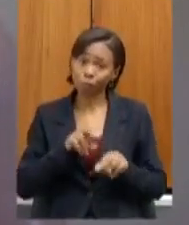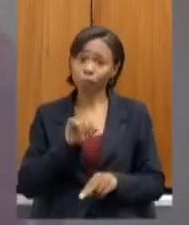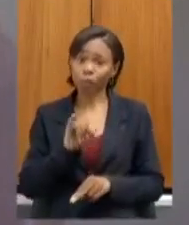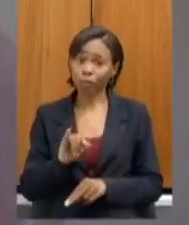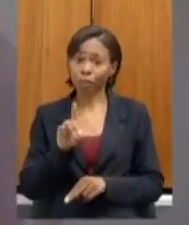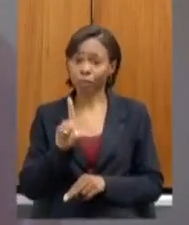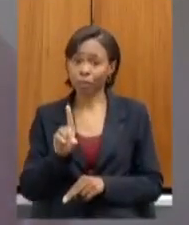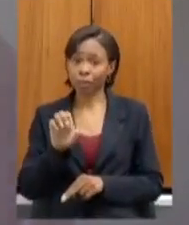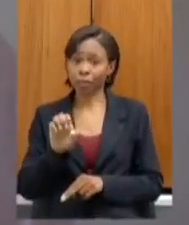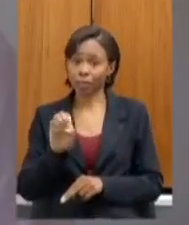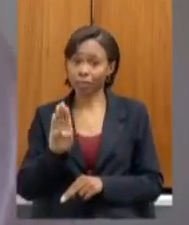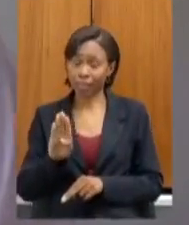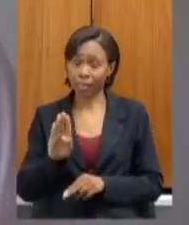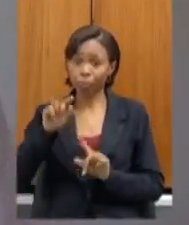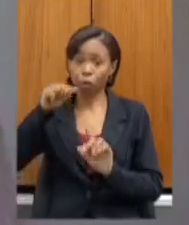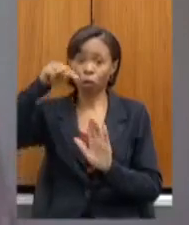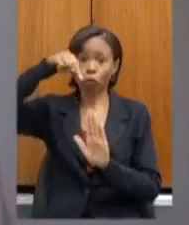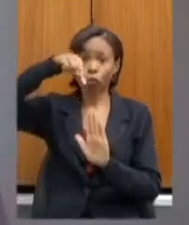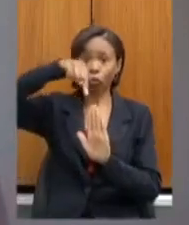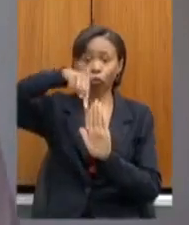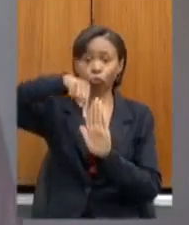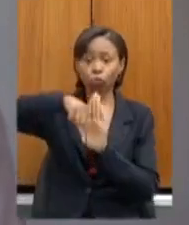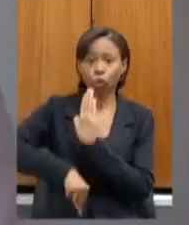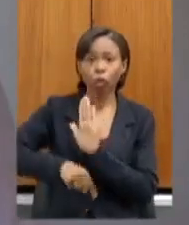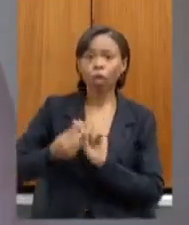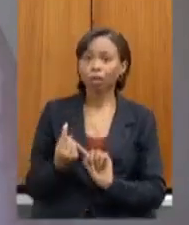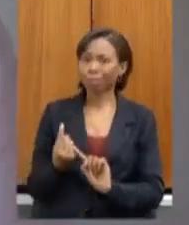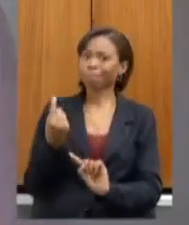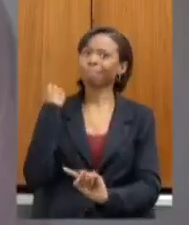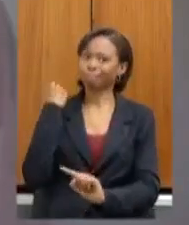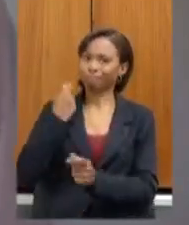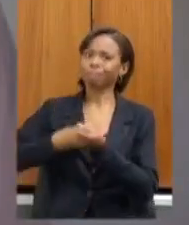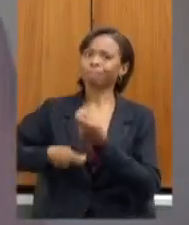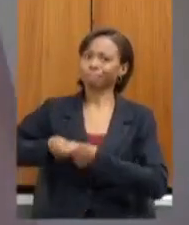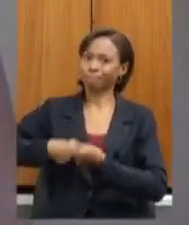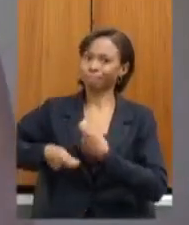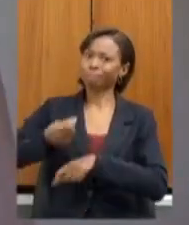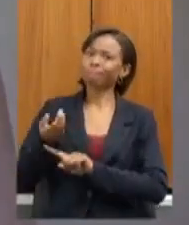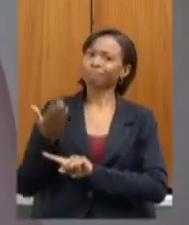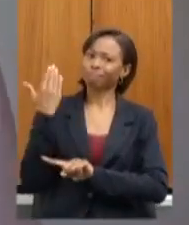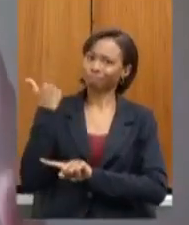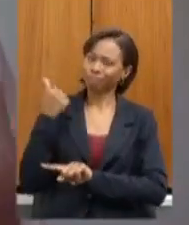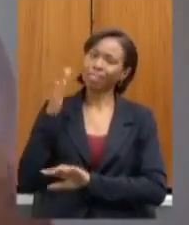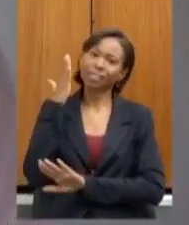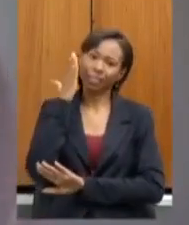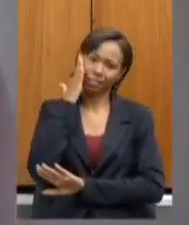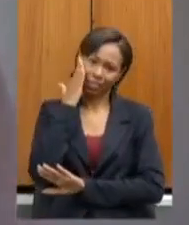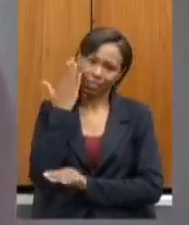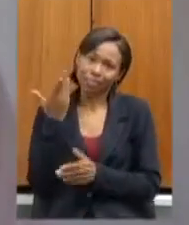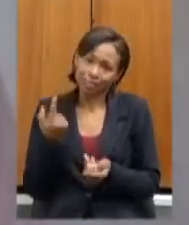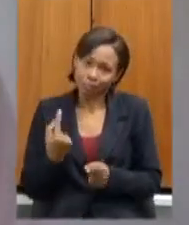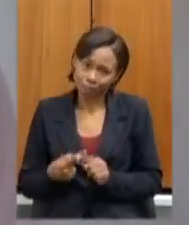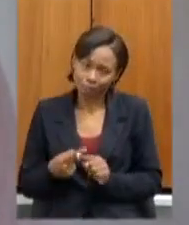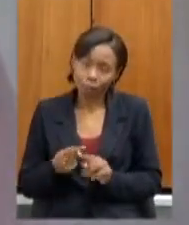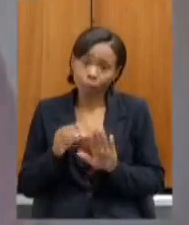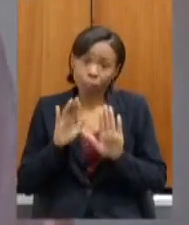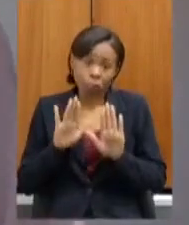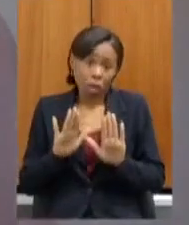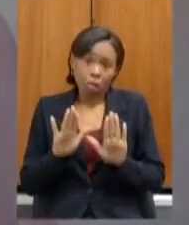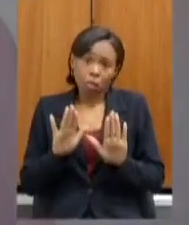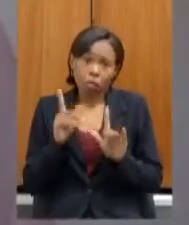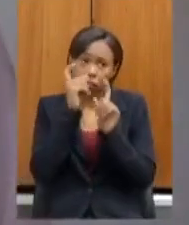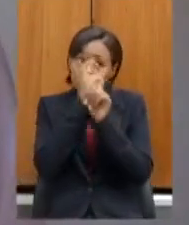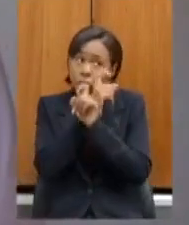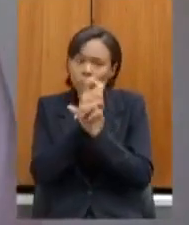decréscimo no período da administração anterior a gente consegue entender porquê mas eu acho difícil deputada não sei